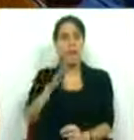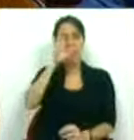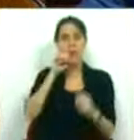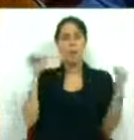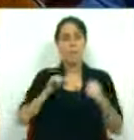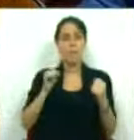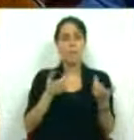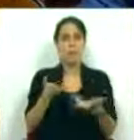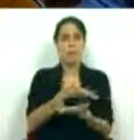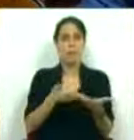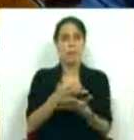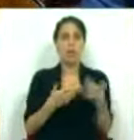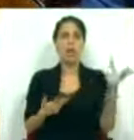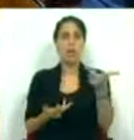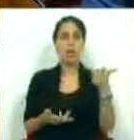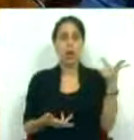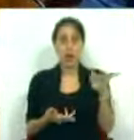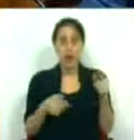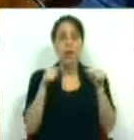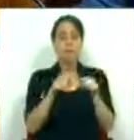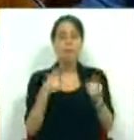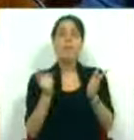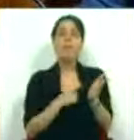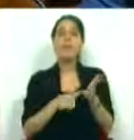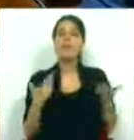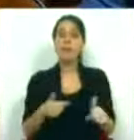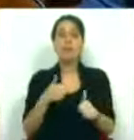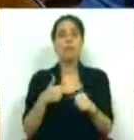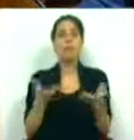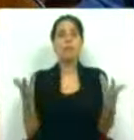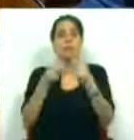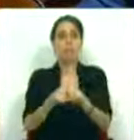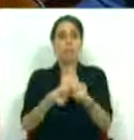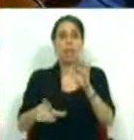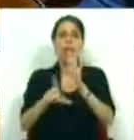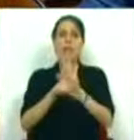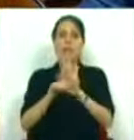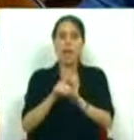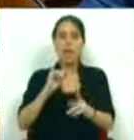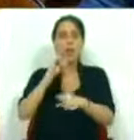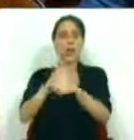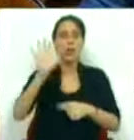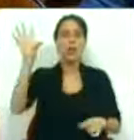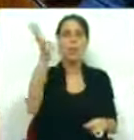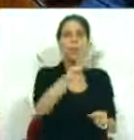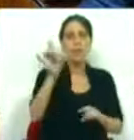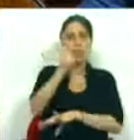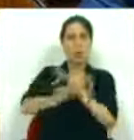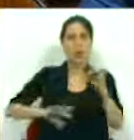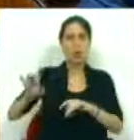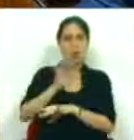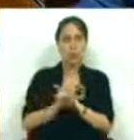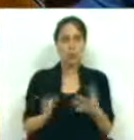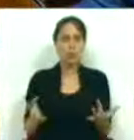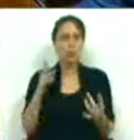Governo no Memorando de Entendimento com a Troika e com a necessidade de a compaginar com a legislação de outros países europeus,